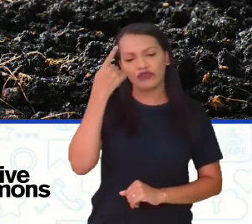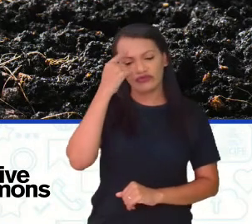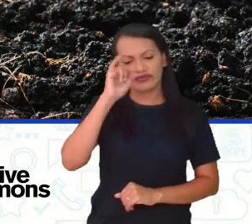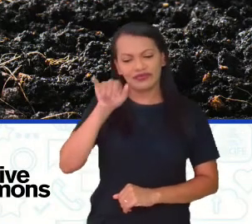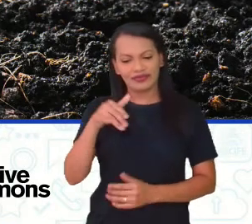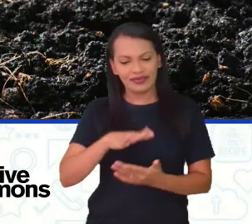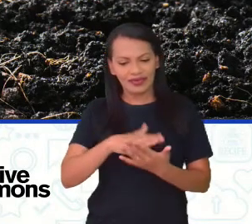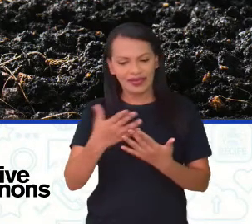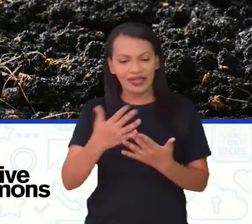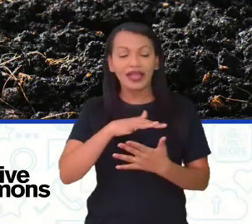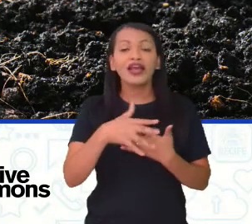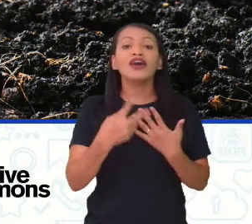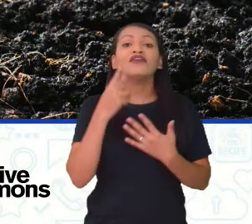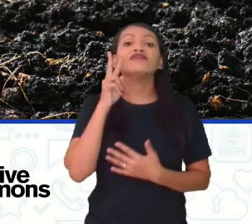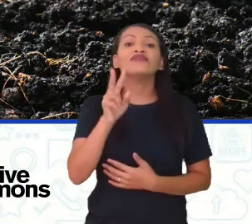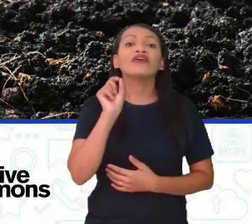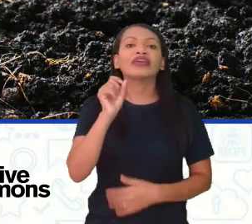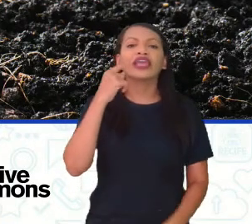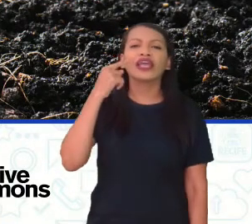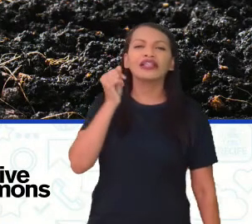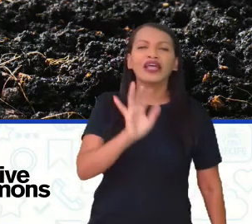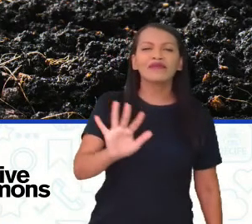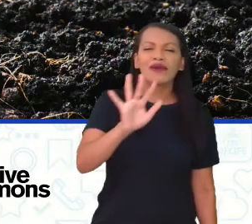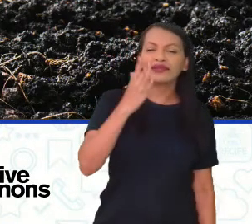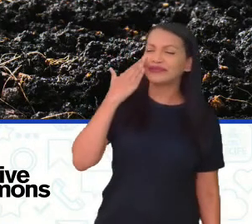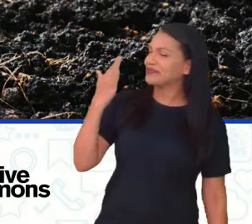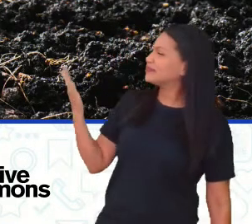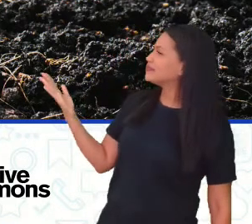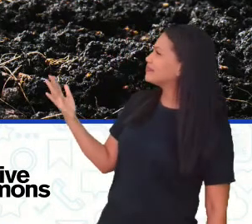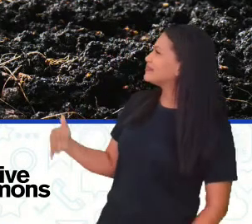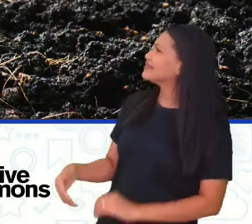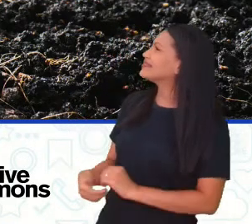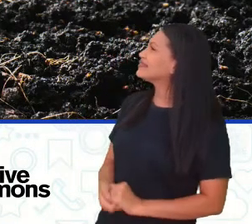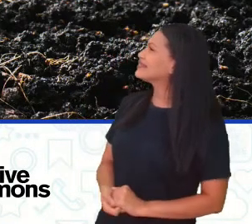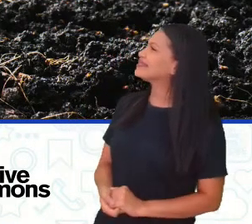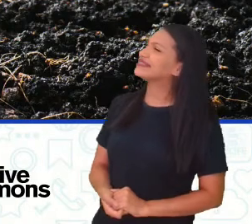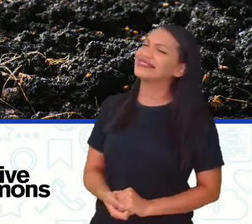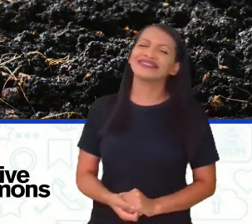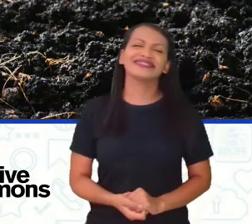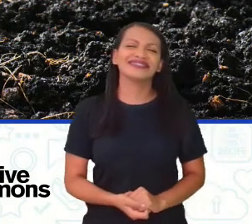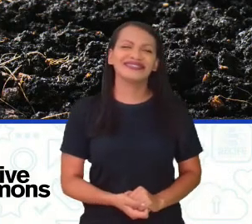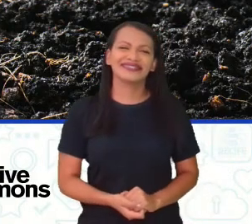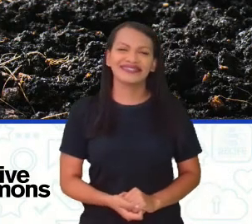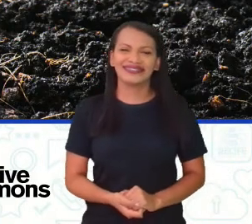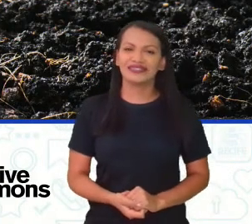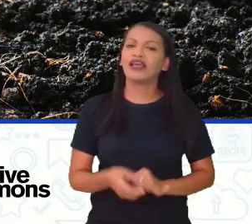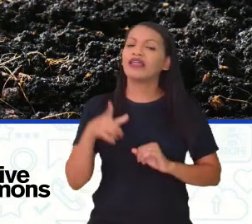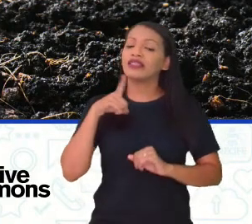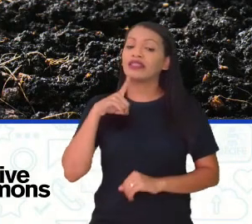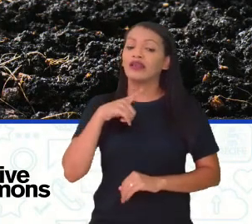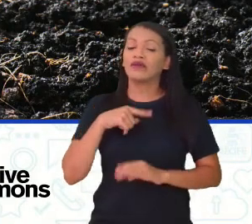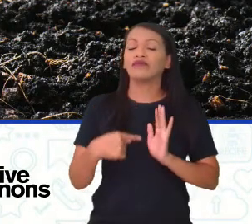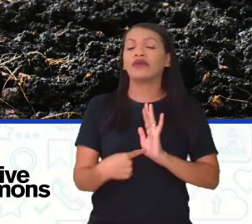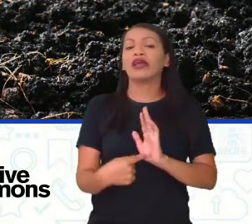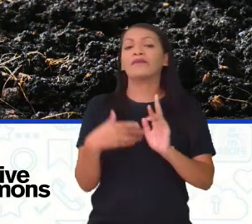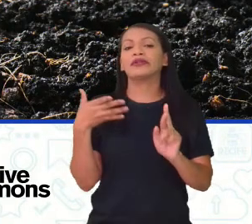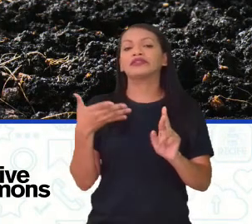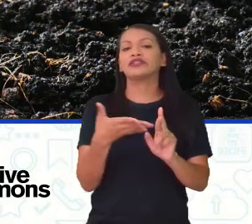você vê o quê aqui, ó? Uma representação de um solo. Você tá vendo aqui uma terrazinha, né?